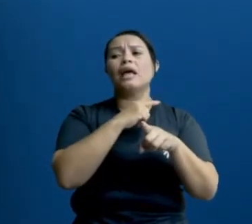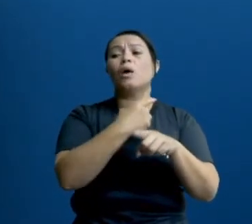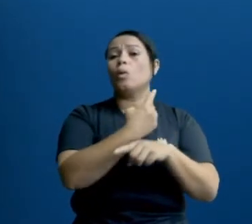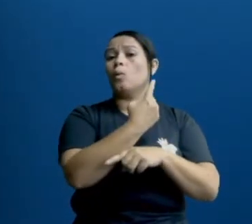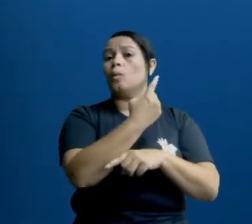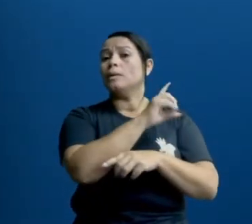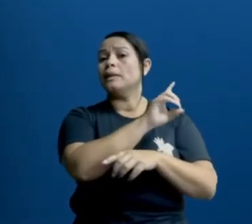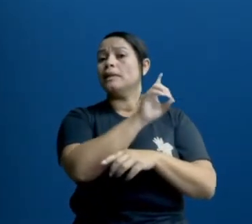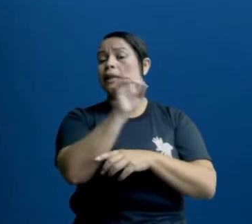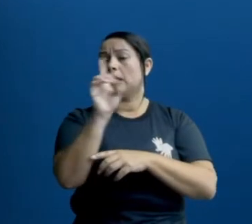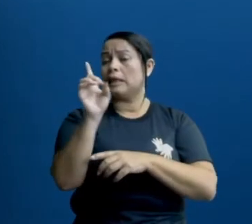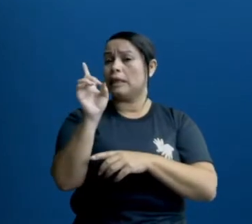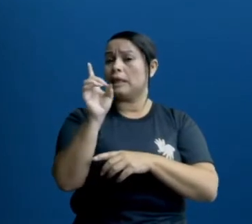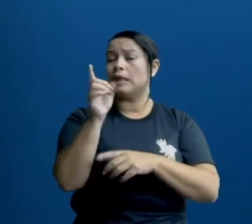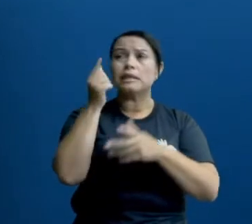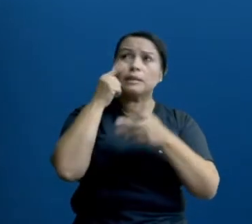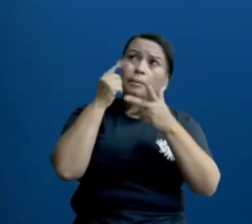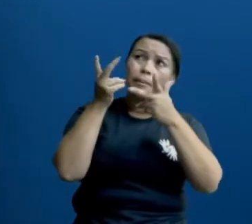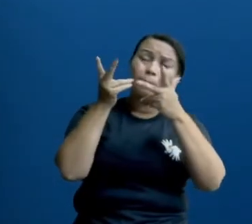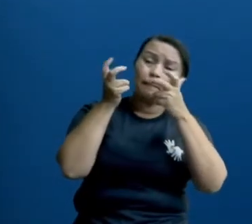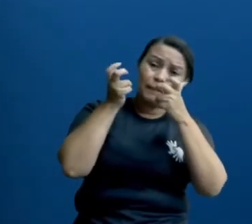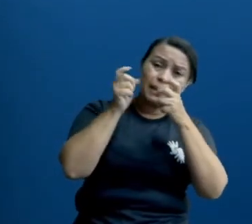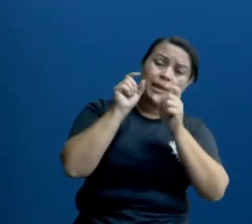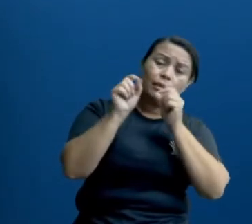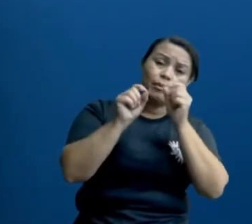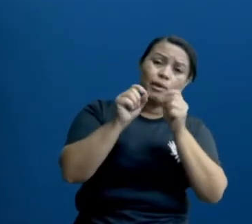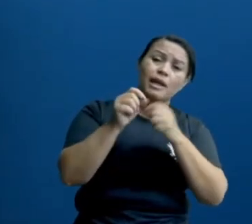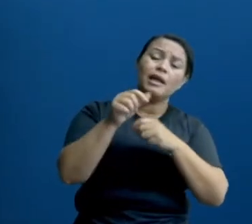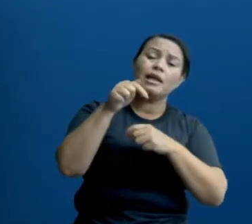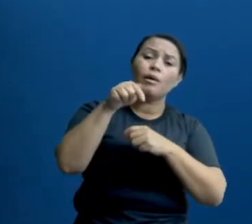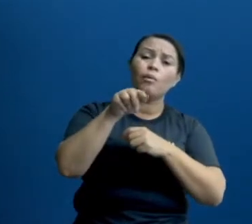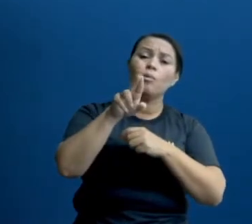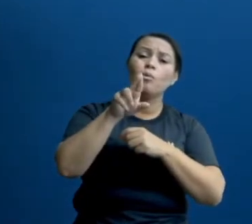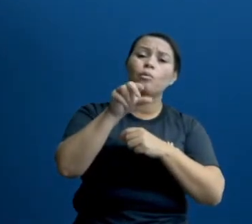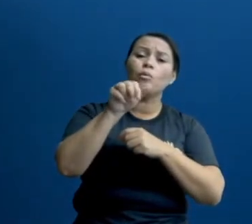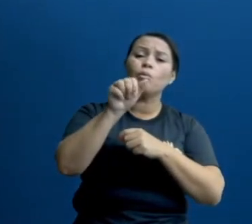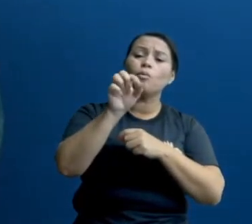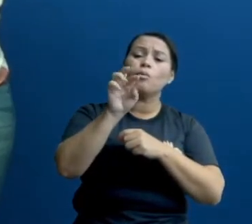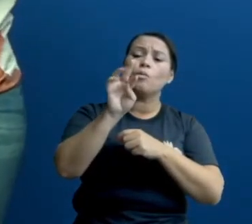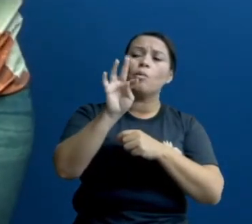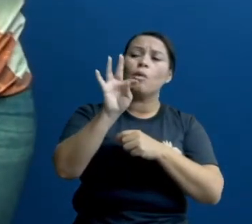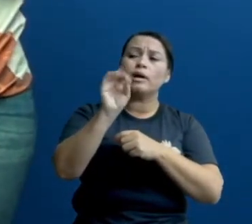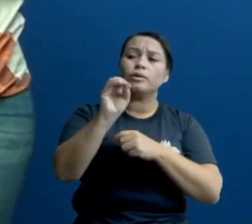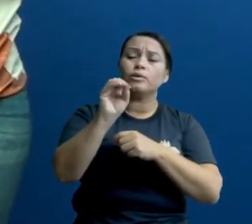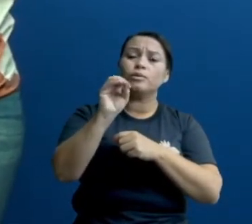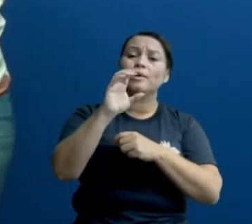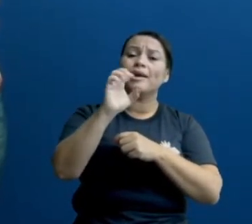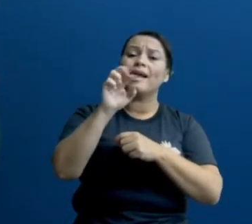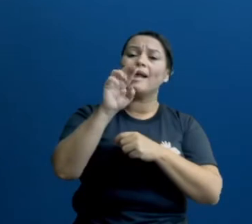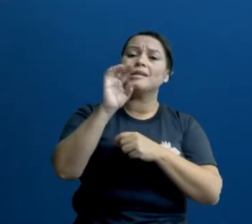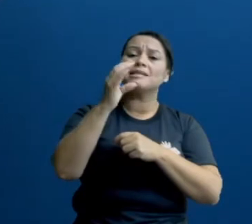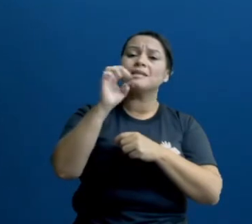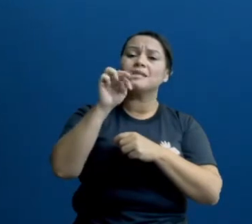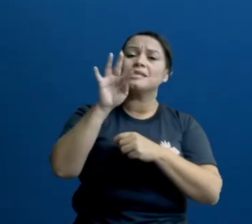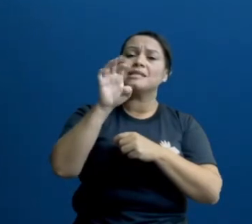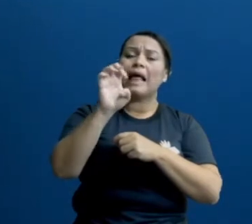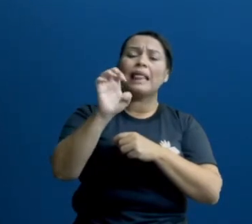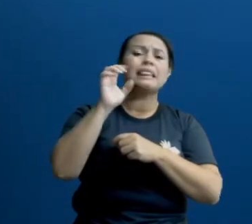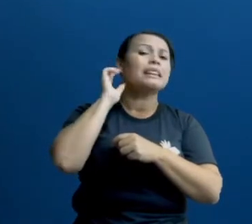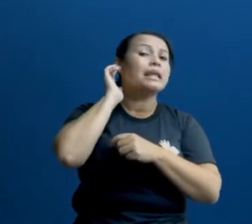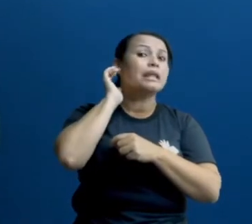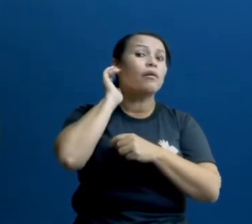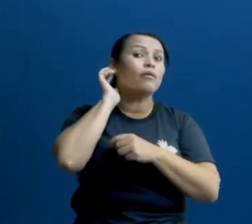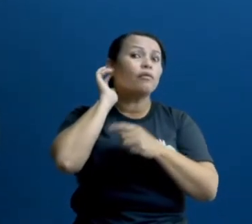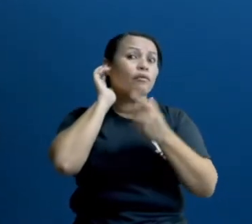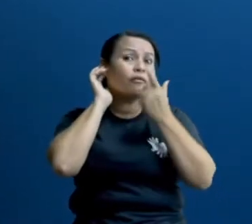ele é bastante perceptível, que a gente chama de quarto crescente, certo? E durante esse movimento, a Lua se